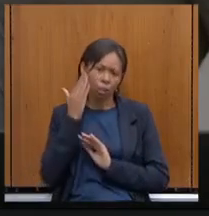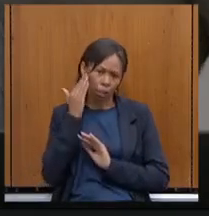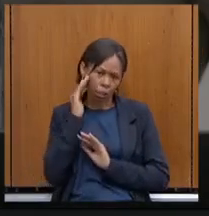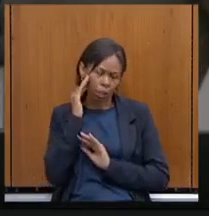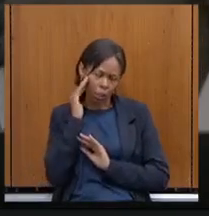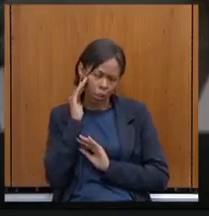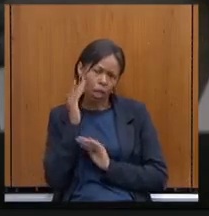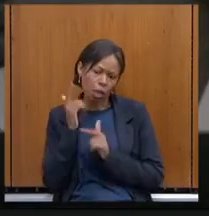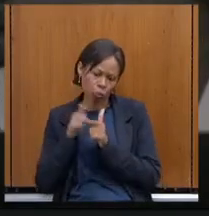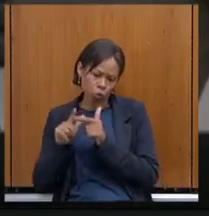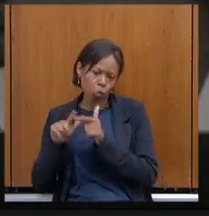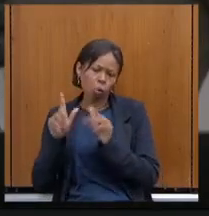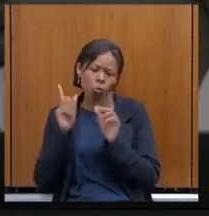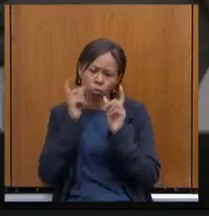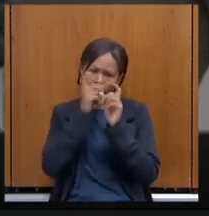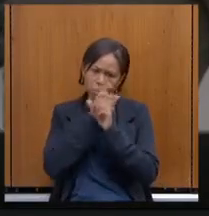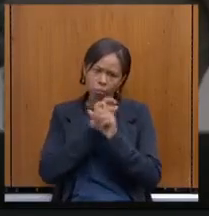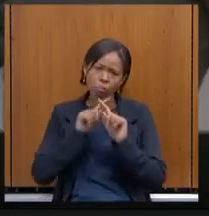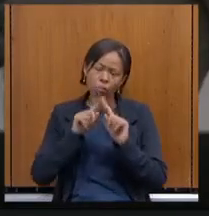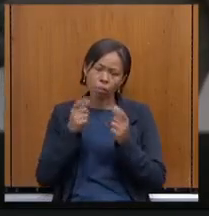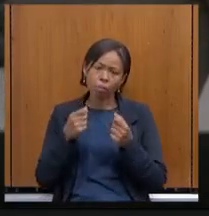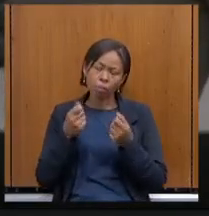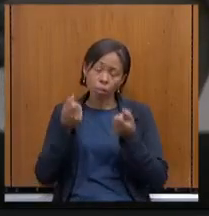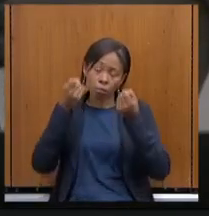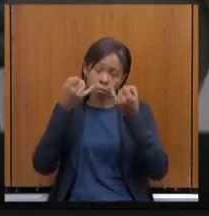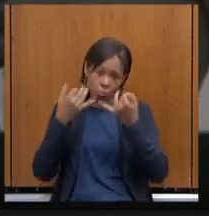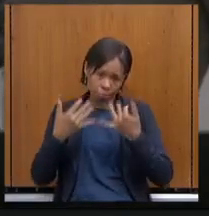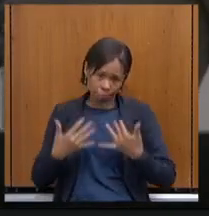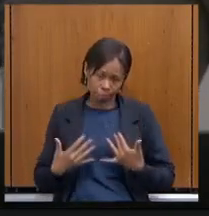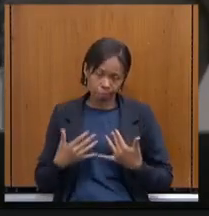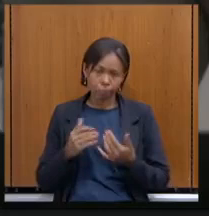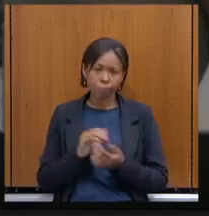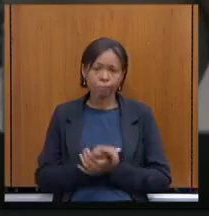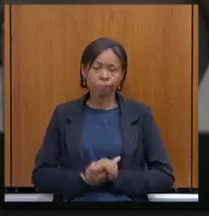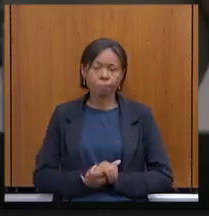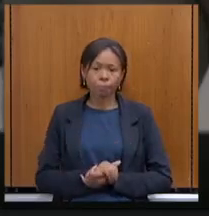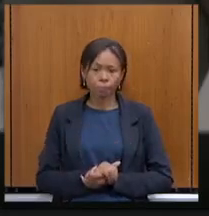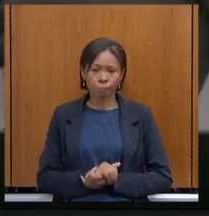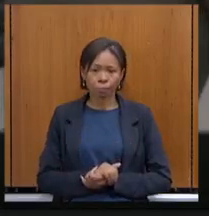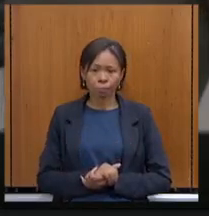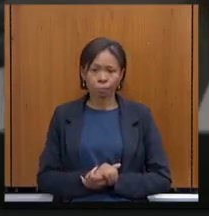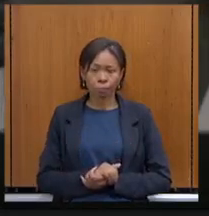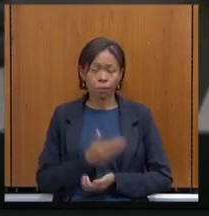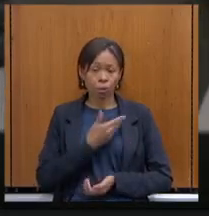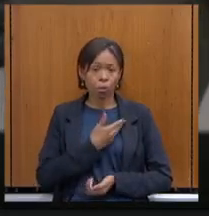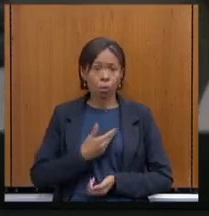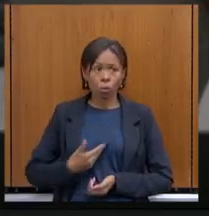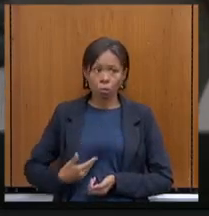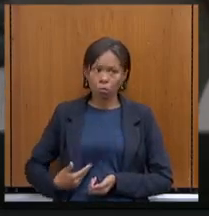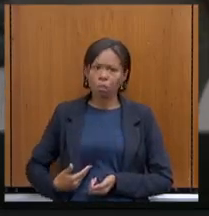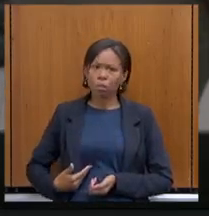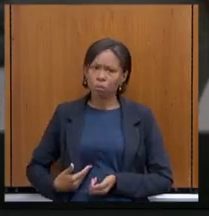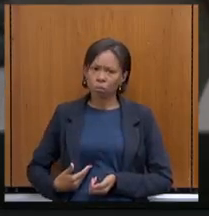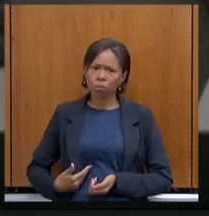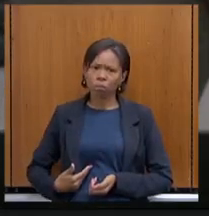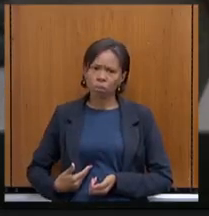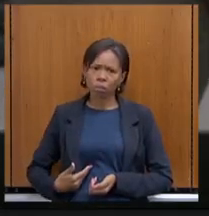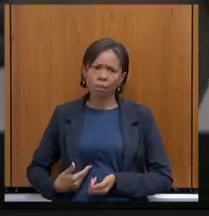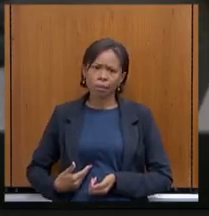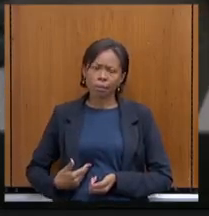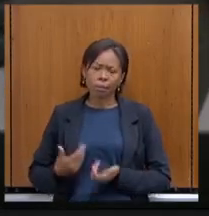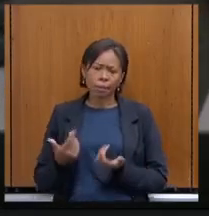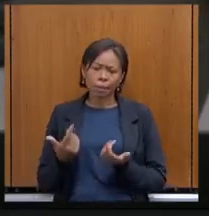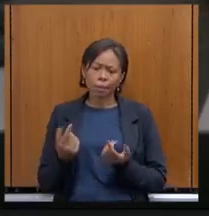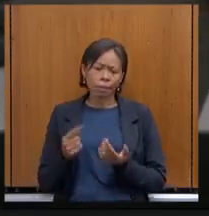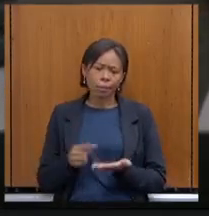gente procurar para chegar, num bom entendimento. Sistematicamente, o governo se opõe a mostrar para a Assembleia,